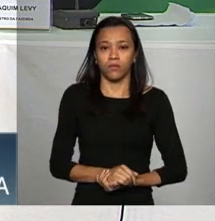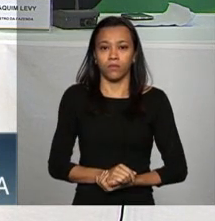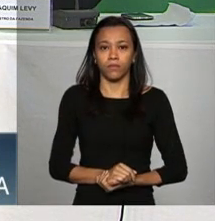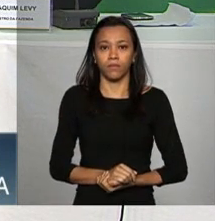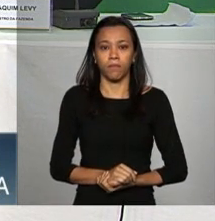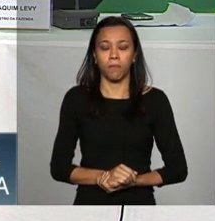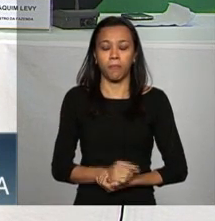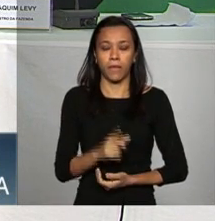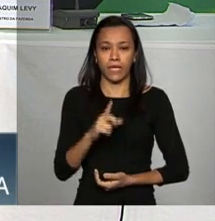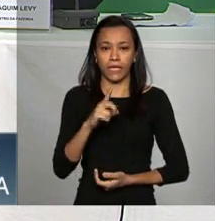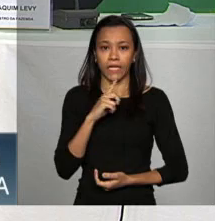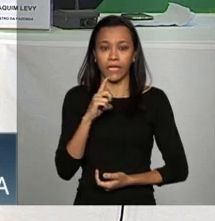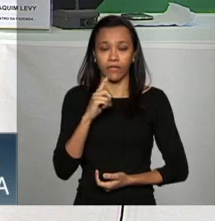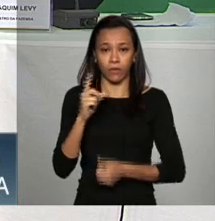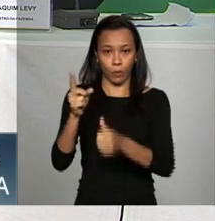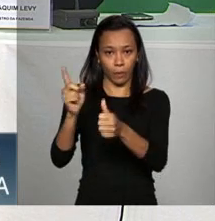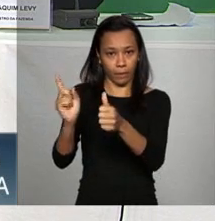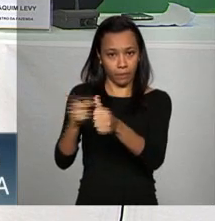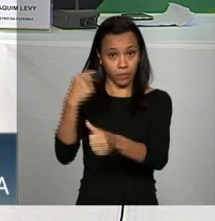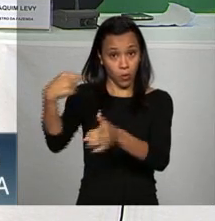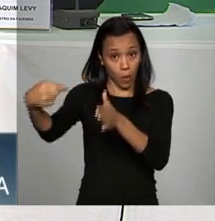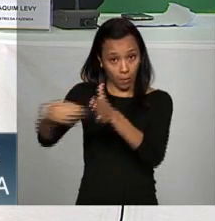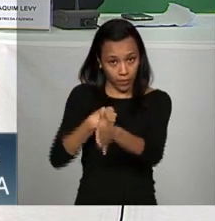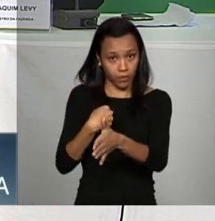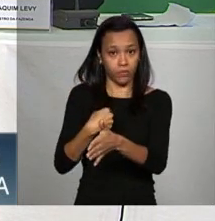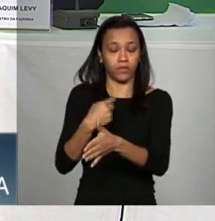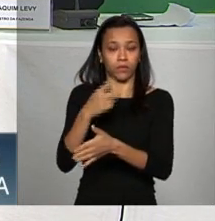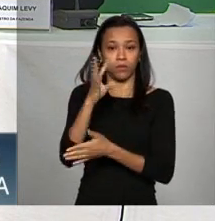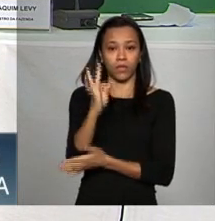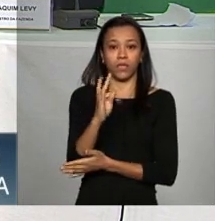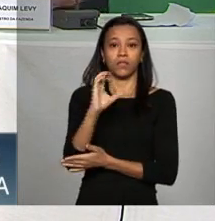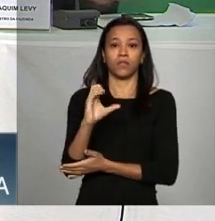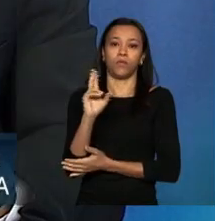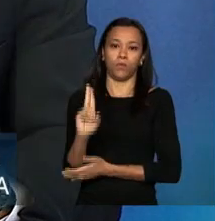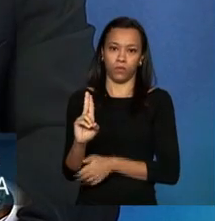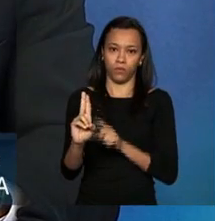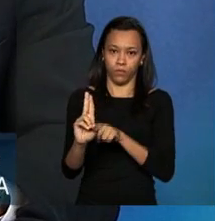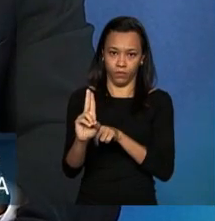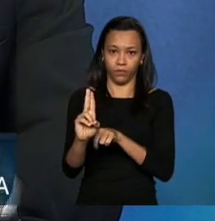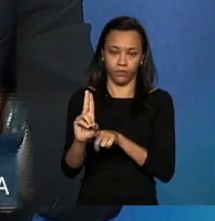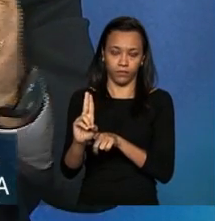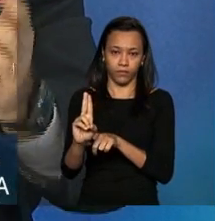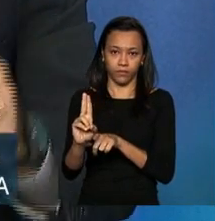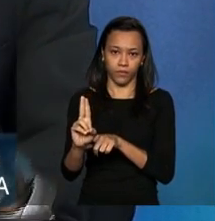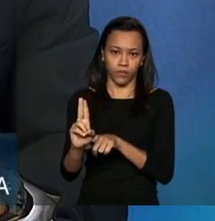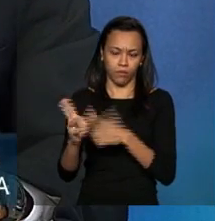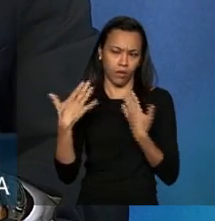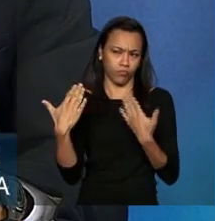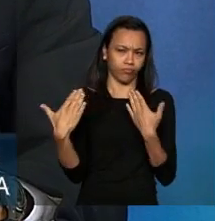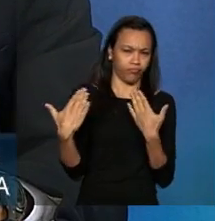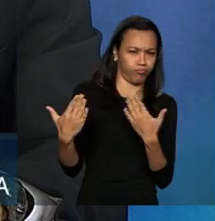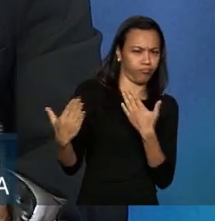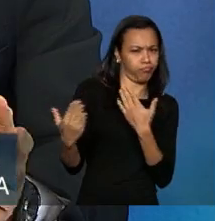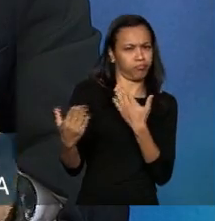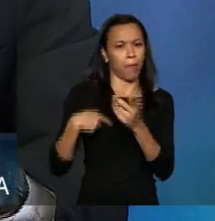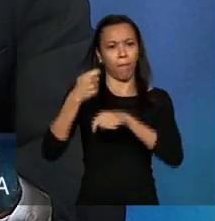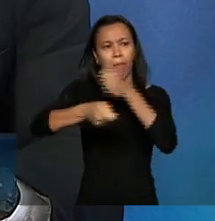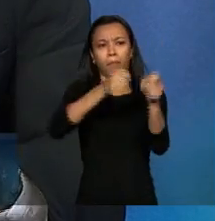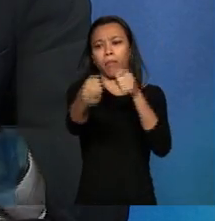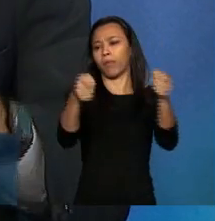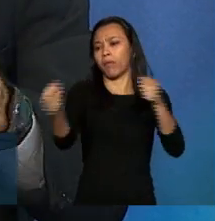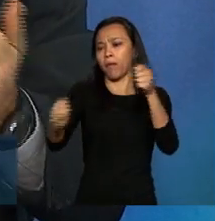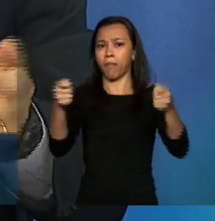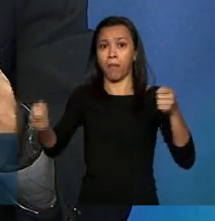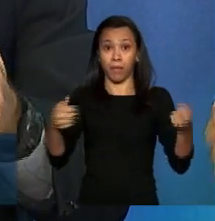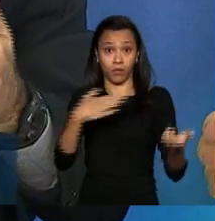houve um primeiro questionamento do TCU sobre algumas alguns pagamentos do governo se aquilo era ou